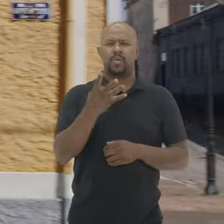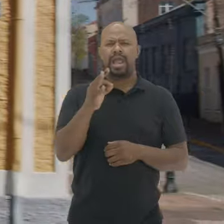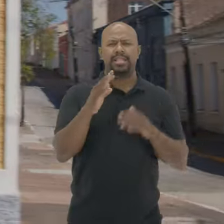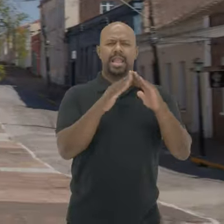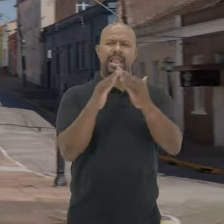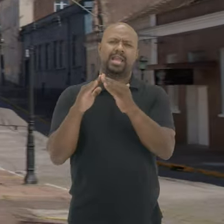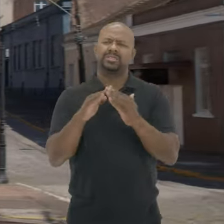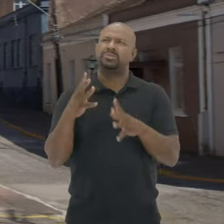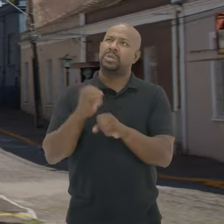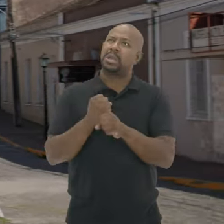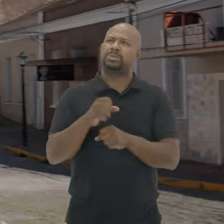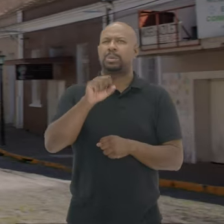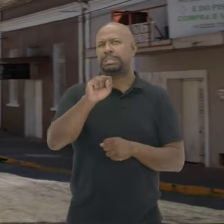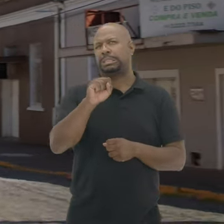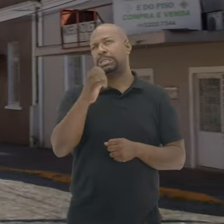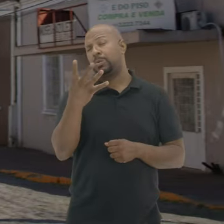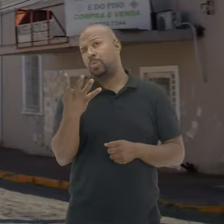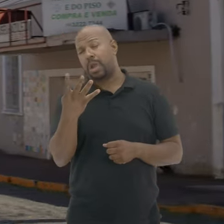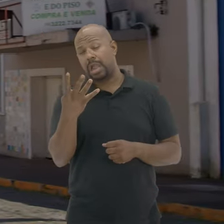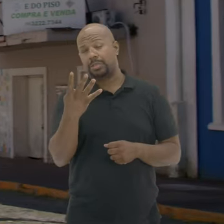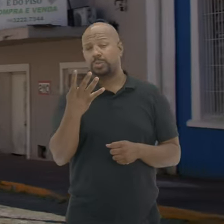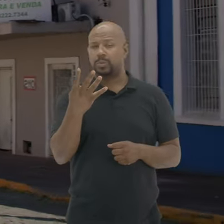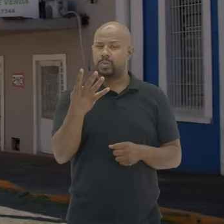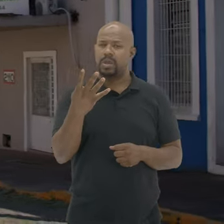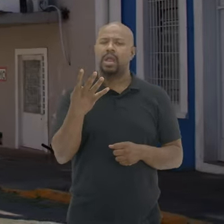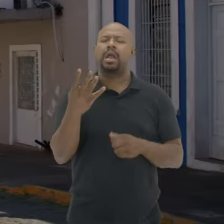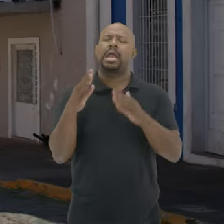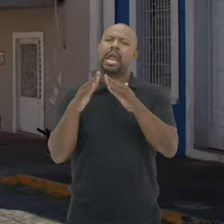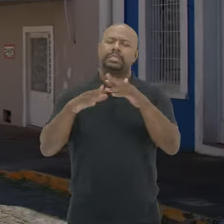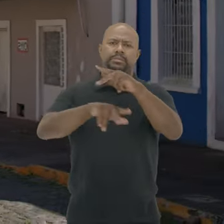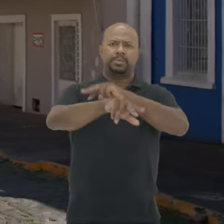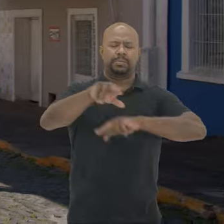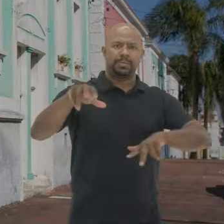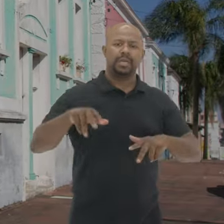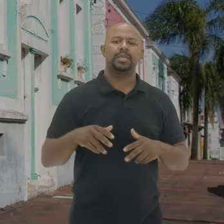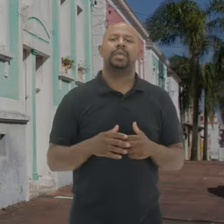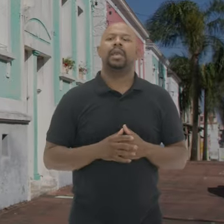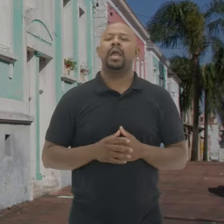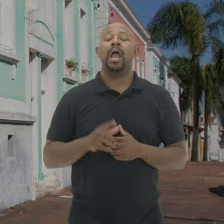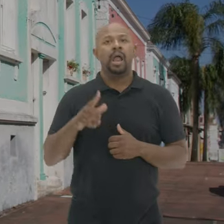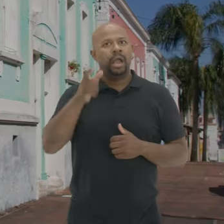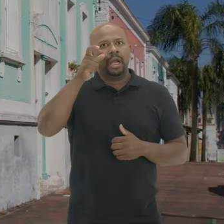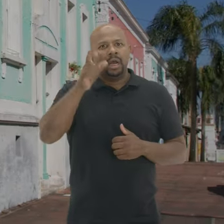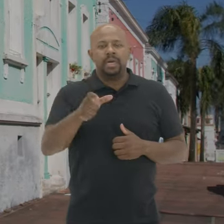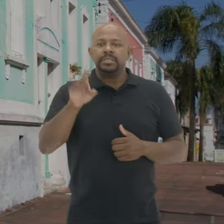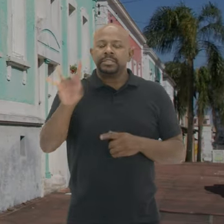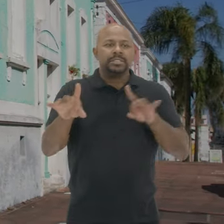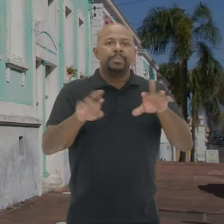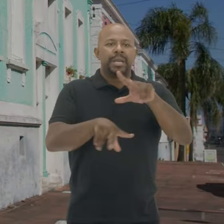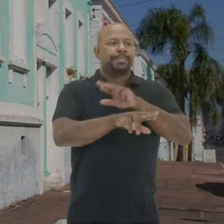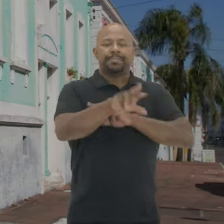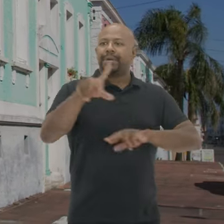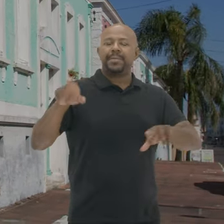geminadas Que dá o total De 84 Mais ou menos Residências Que são É muito interessante Porque